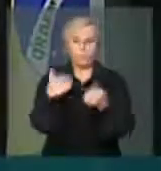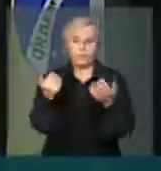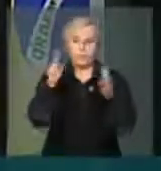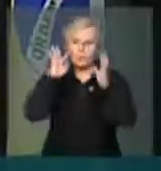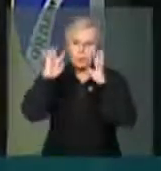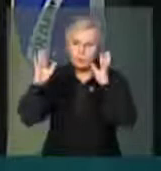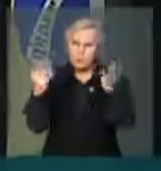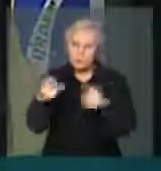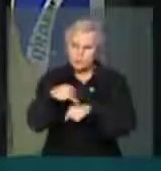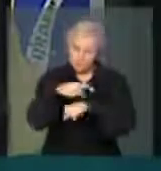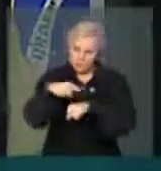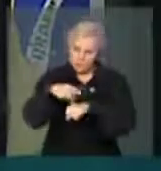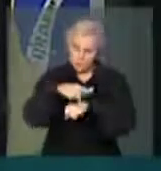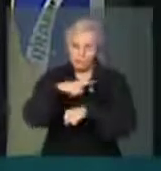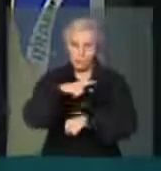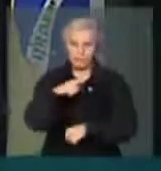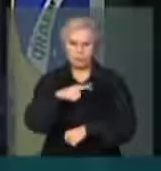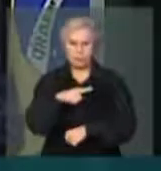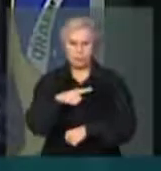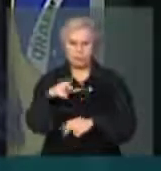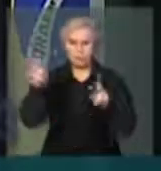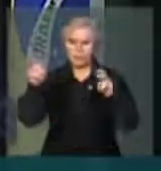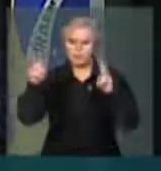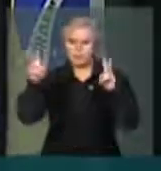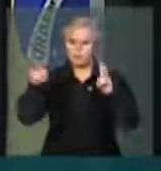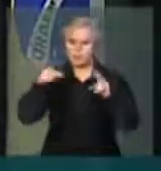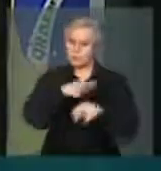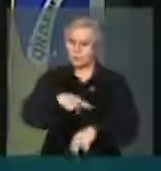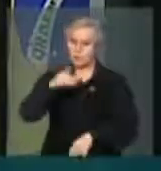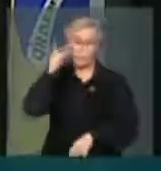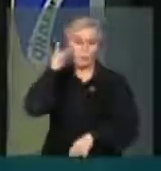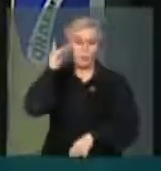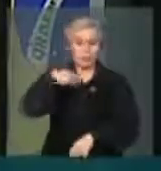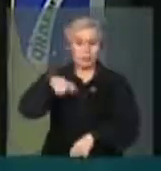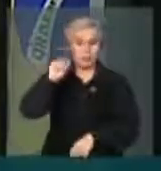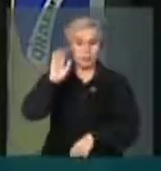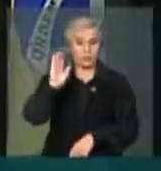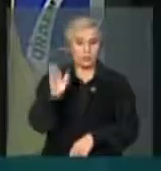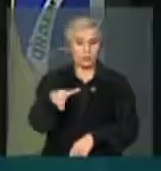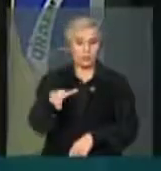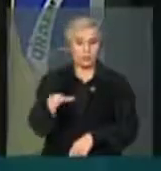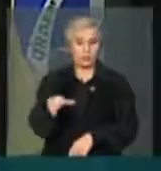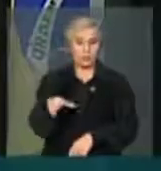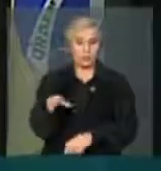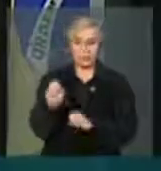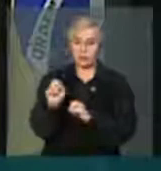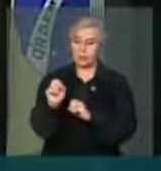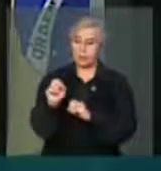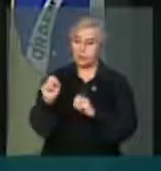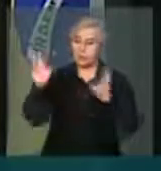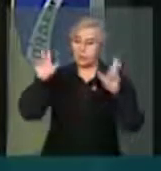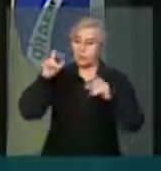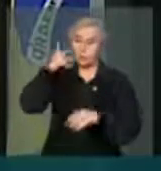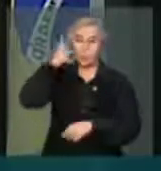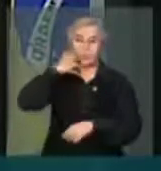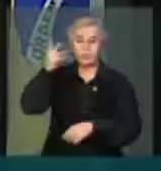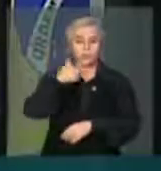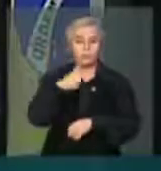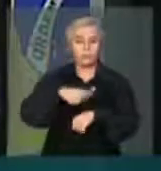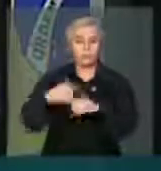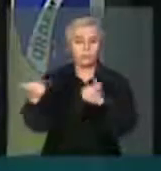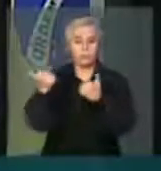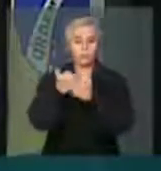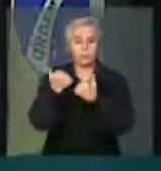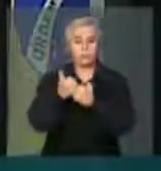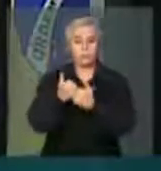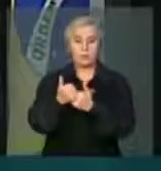ver um país que tem o tema escolhido pela Presidente da República alguns meses atrás aqui, no seu discurso de posse,